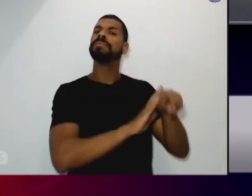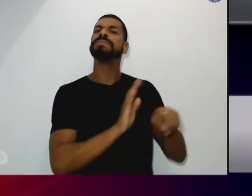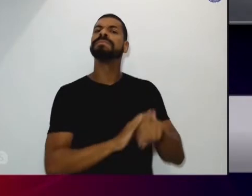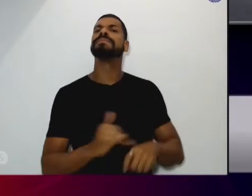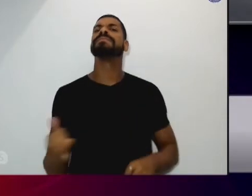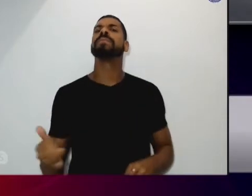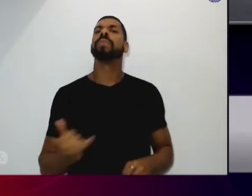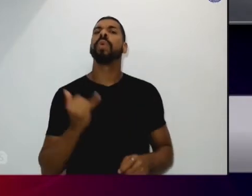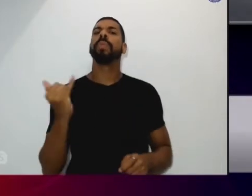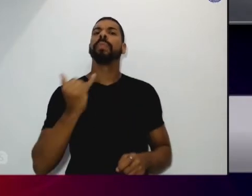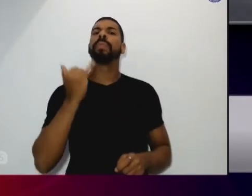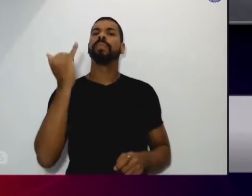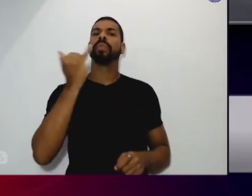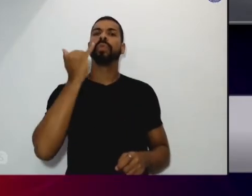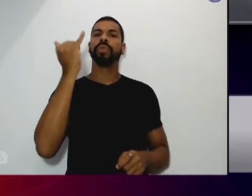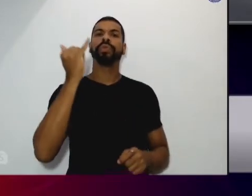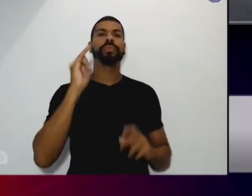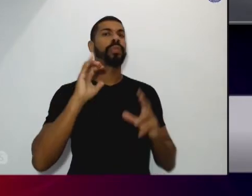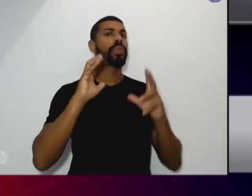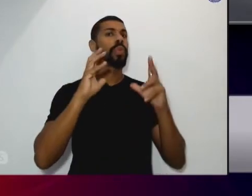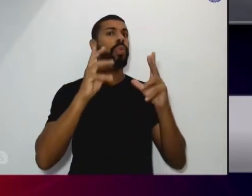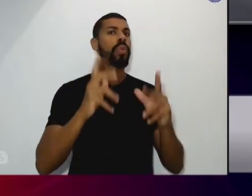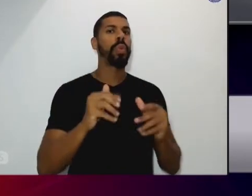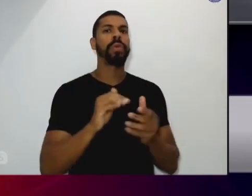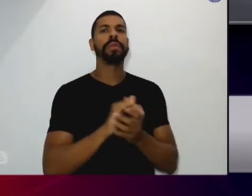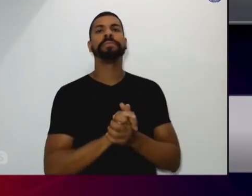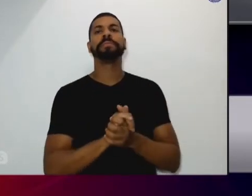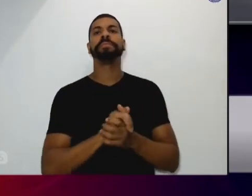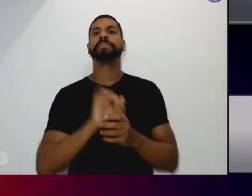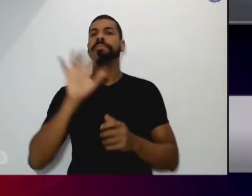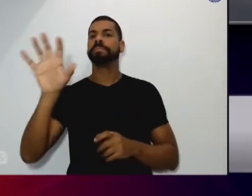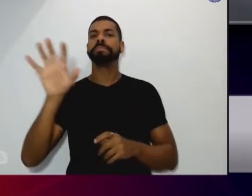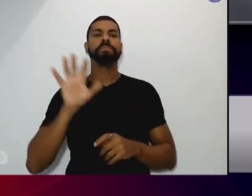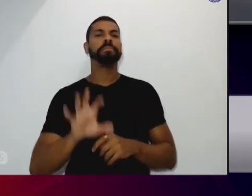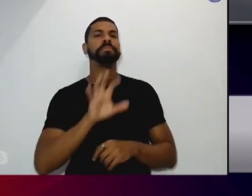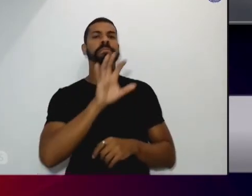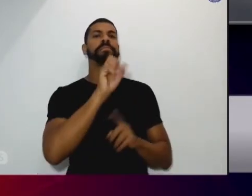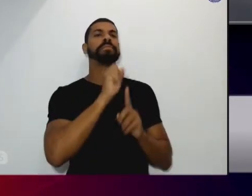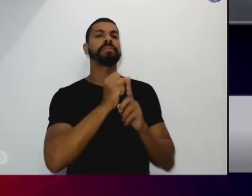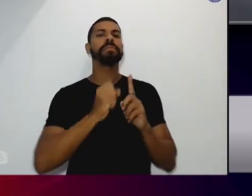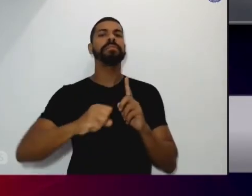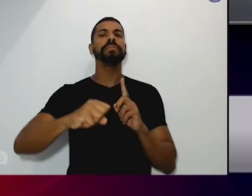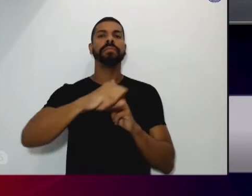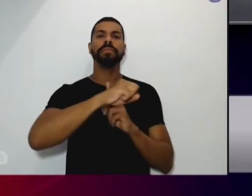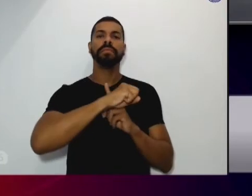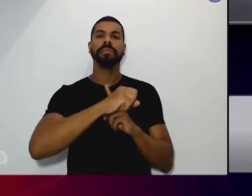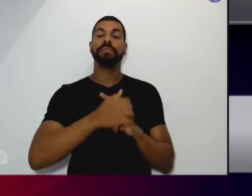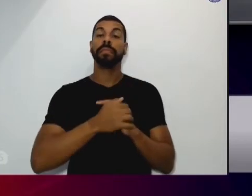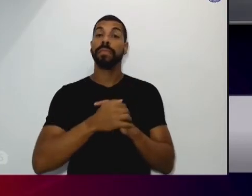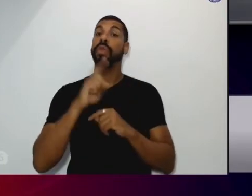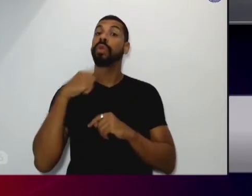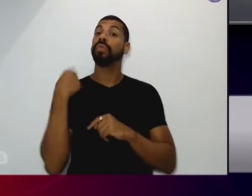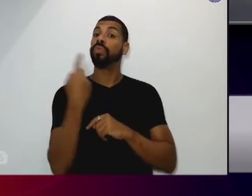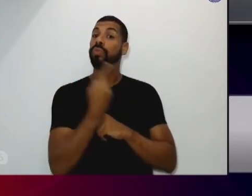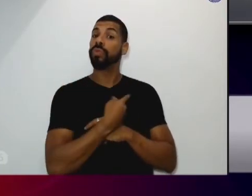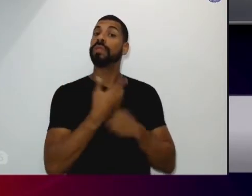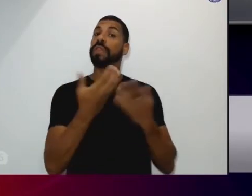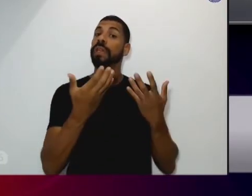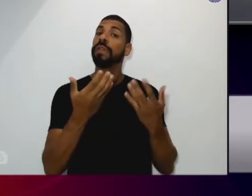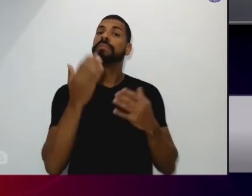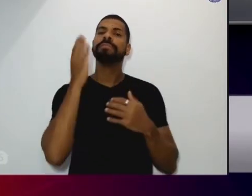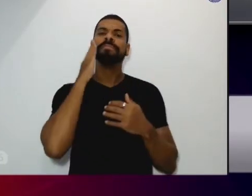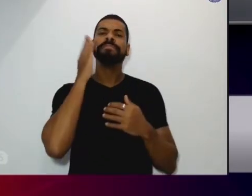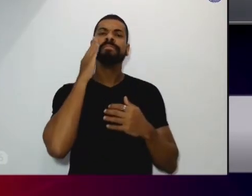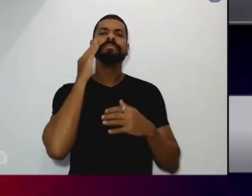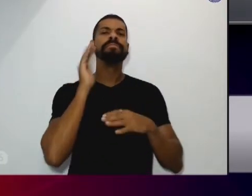e perpassa todas as camadas intersetoriais então a gente quer chamar atenção mesmo então a gente foi para